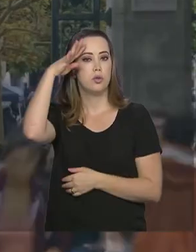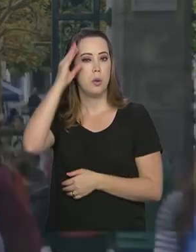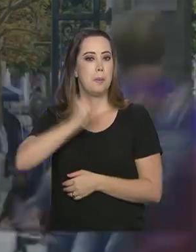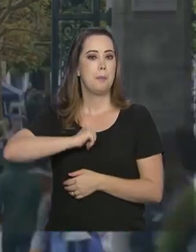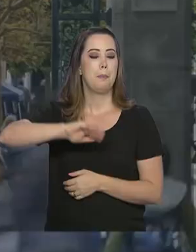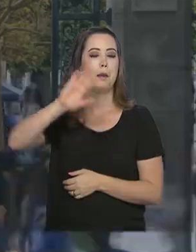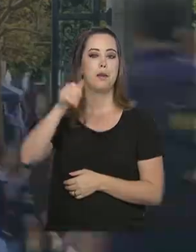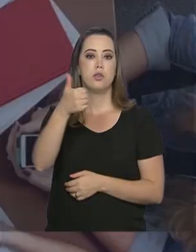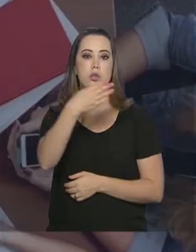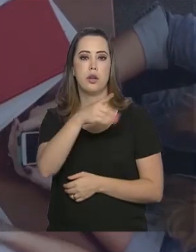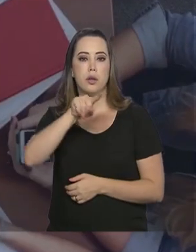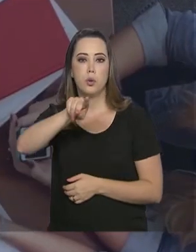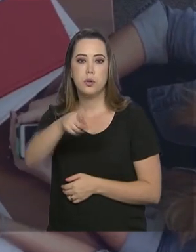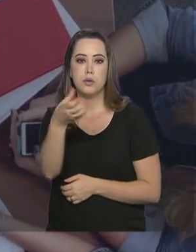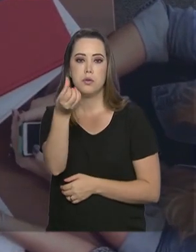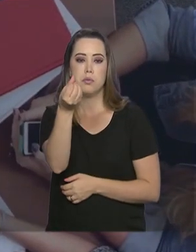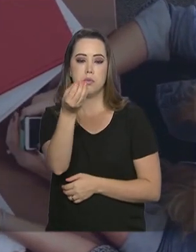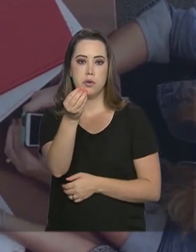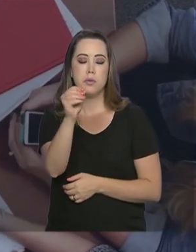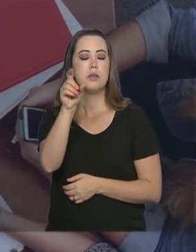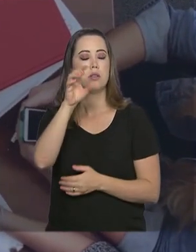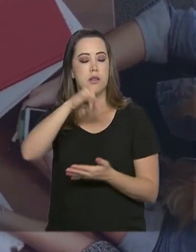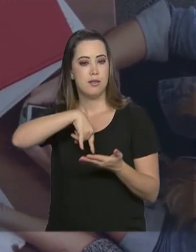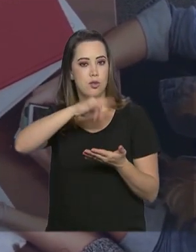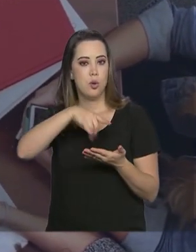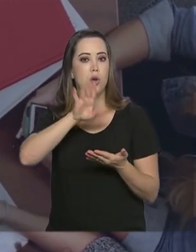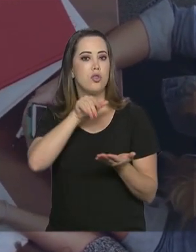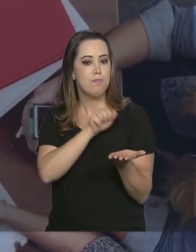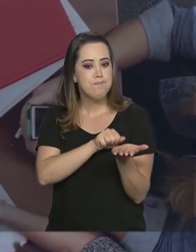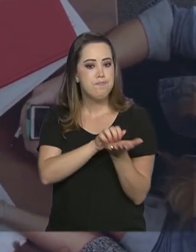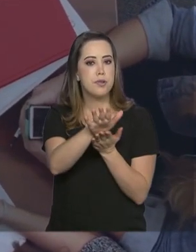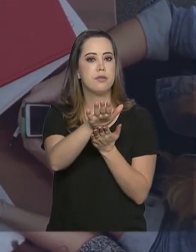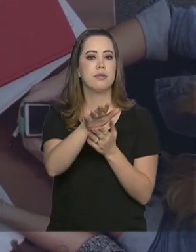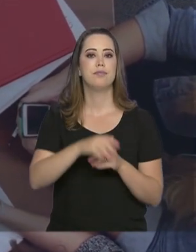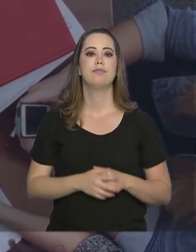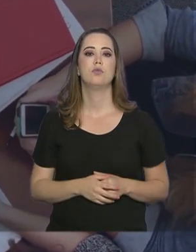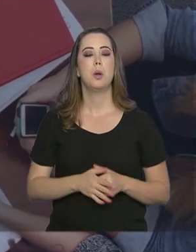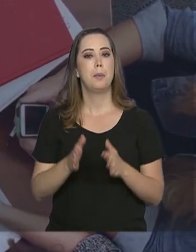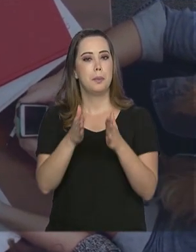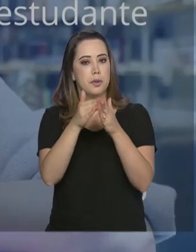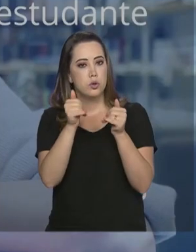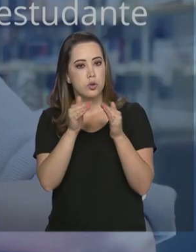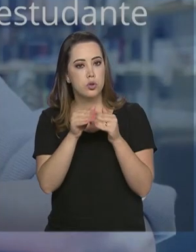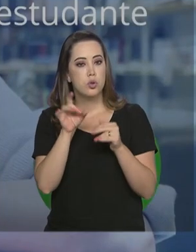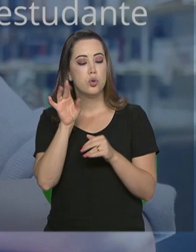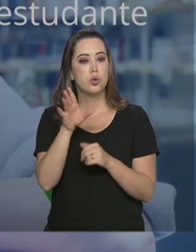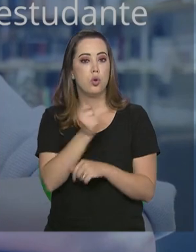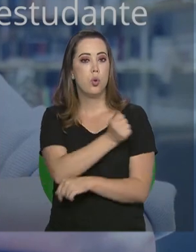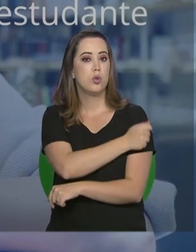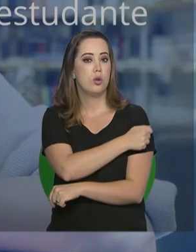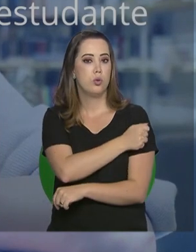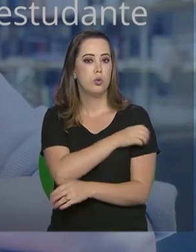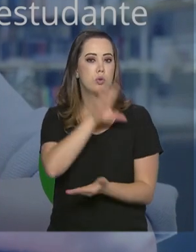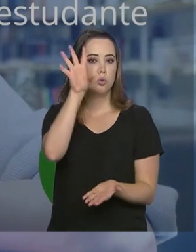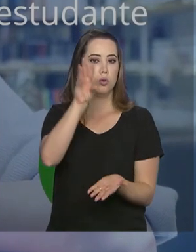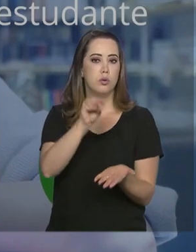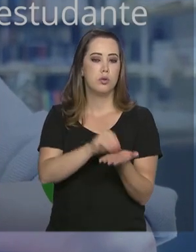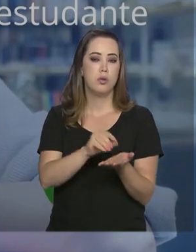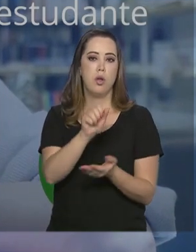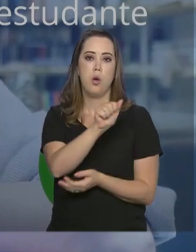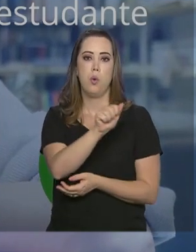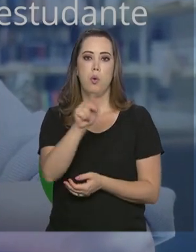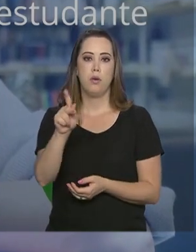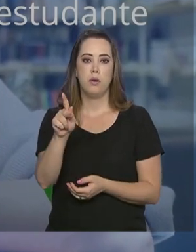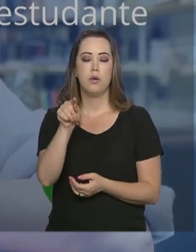mais de 14.600 carteirinhas haviam sido emitidas. Para solicitar, basta aos alunos baixar o app